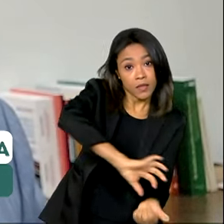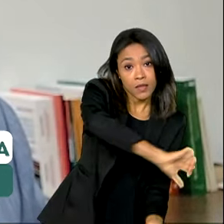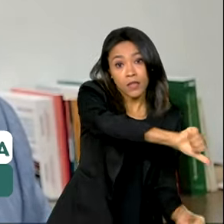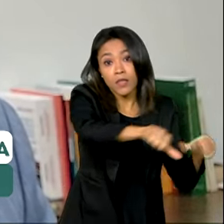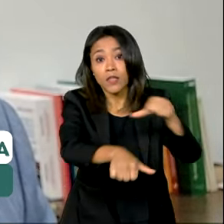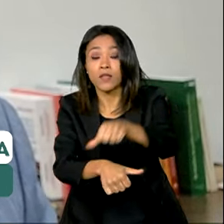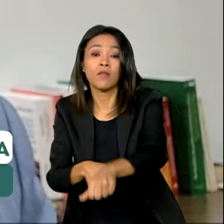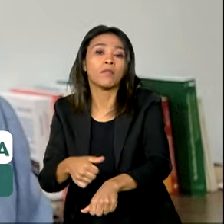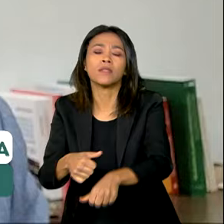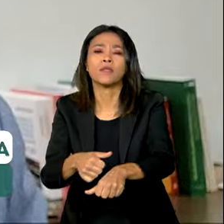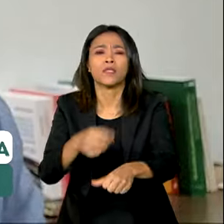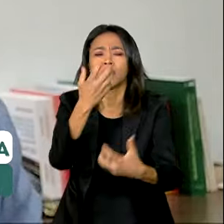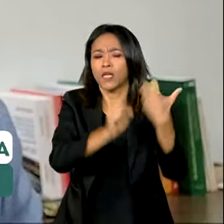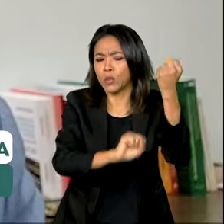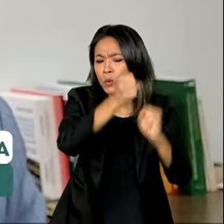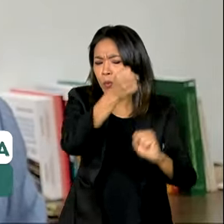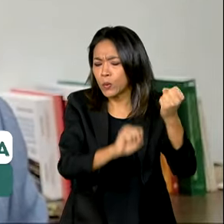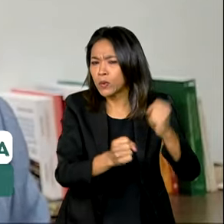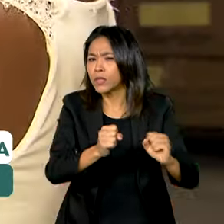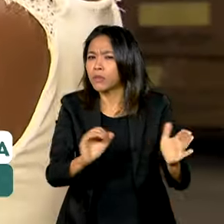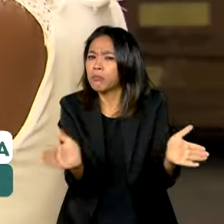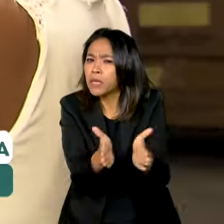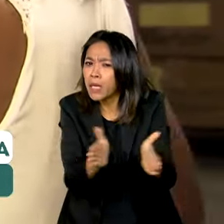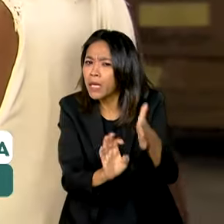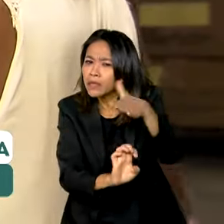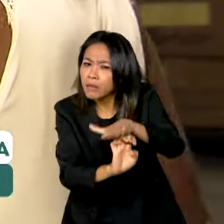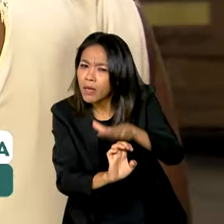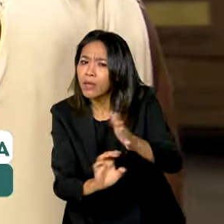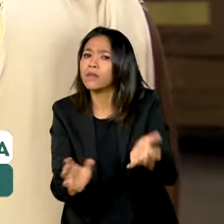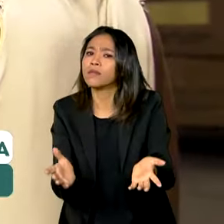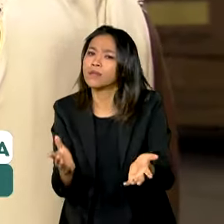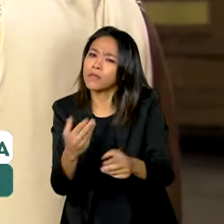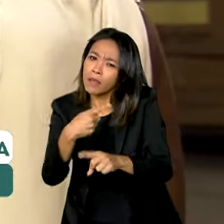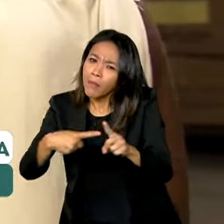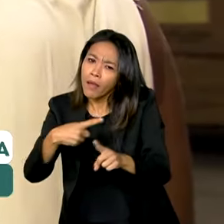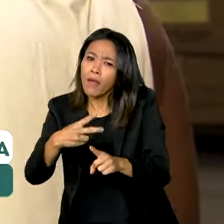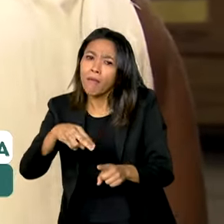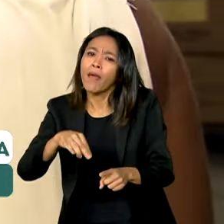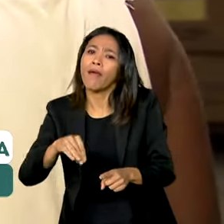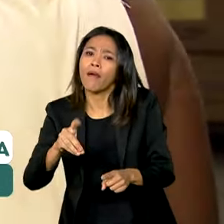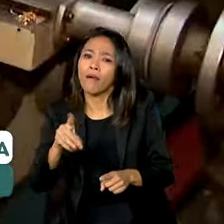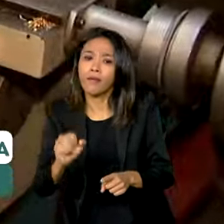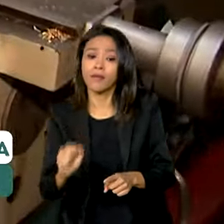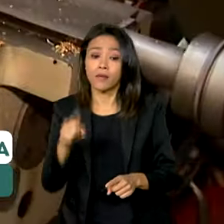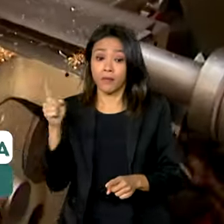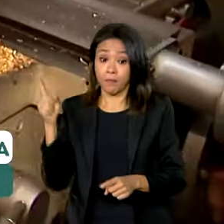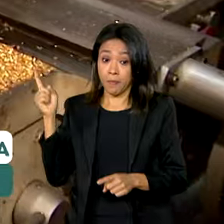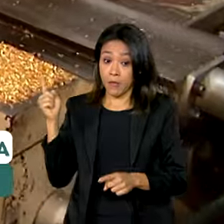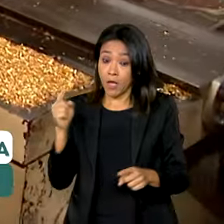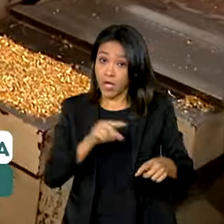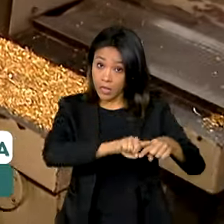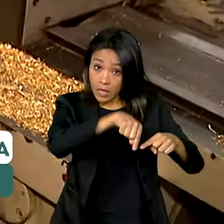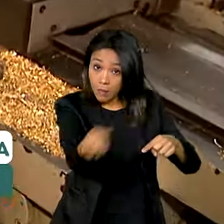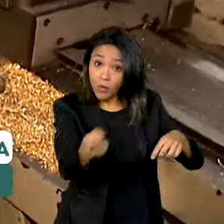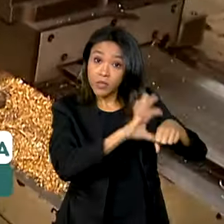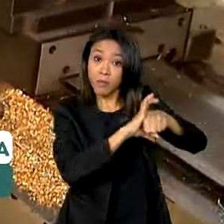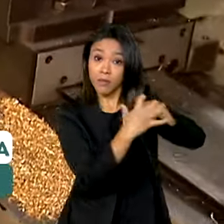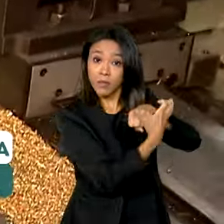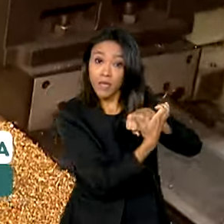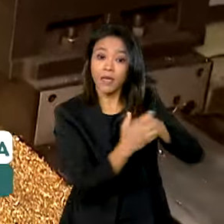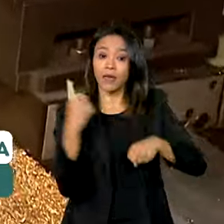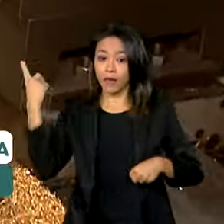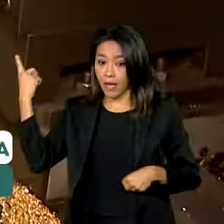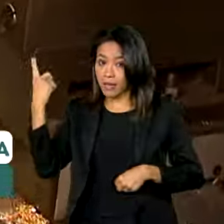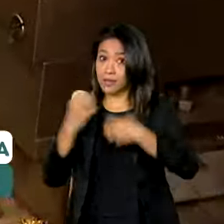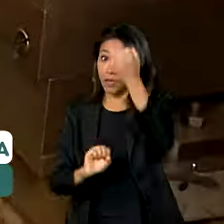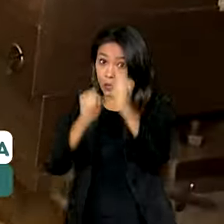indústria, das micro, pequenas e médias empresas. Desconsiderando o período pós-pandemia, a última vez em que a indústria